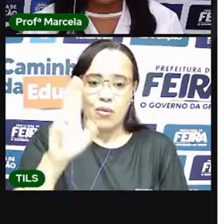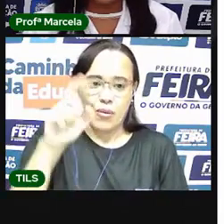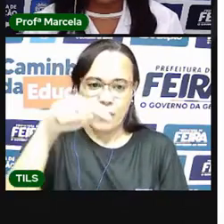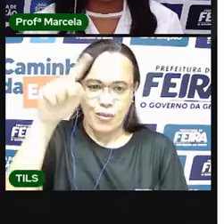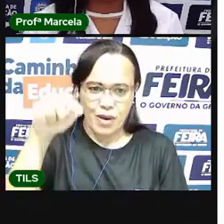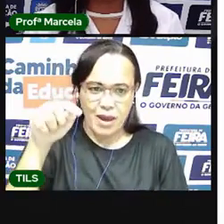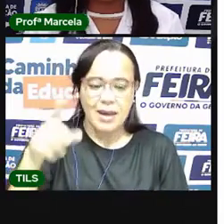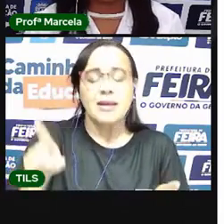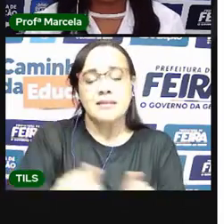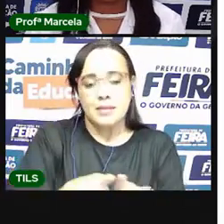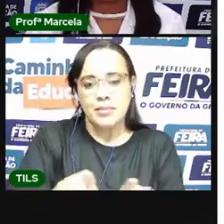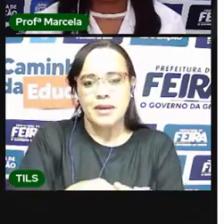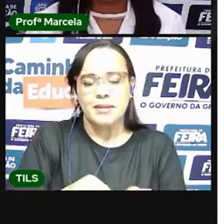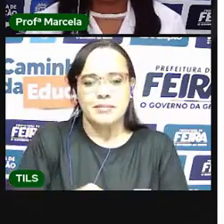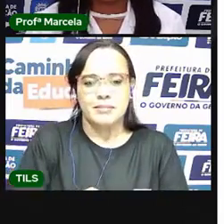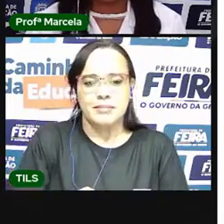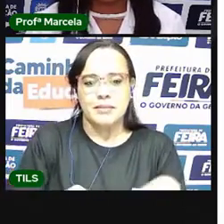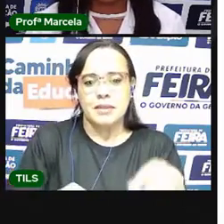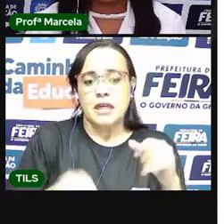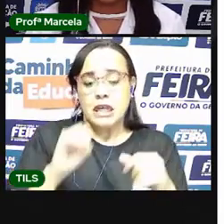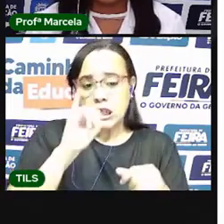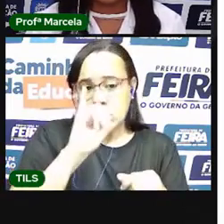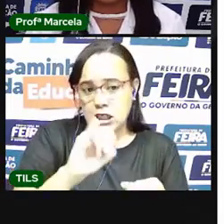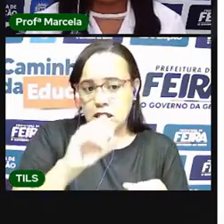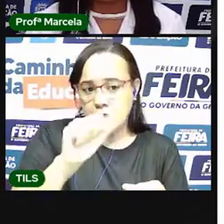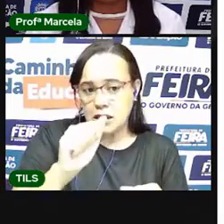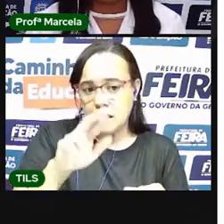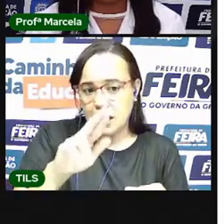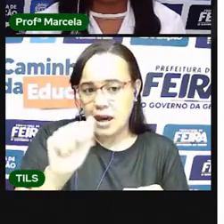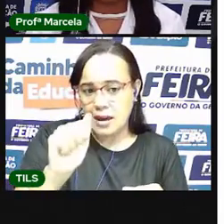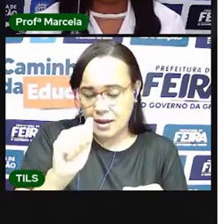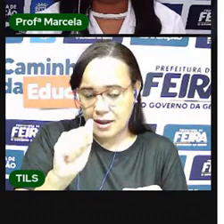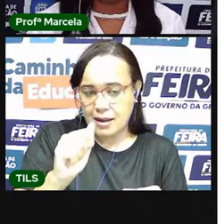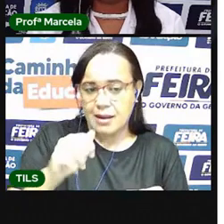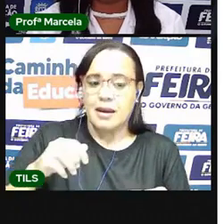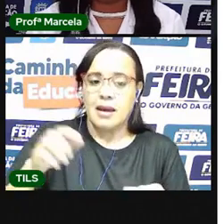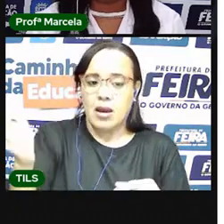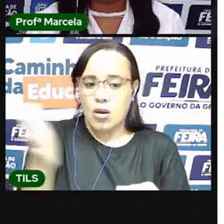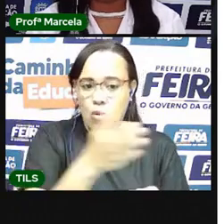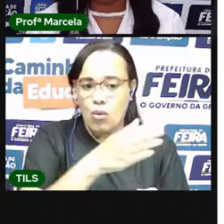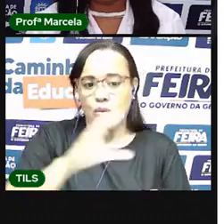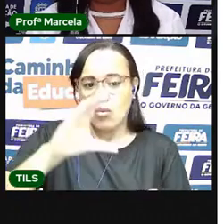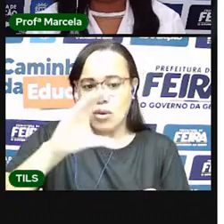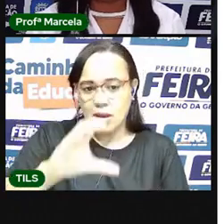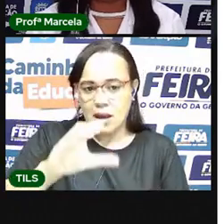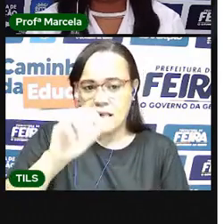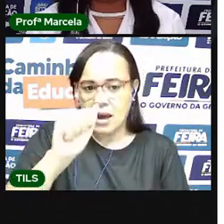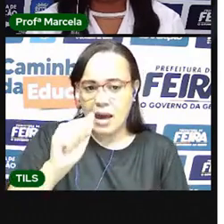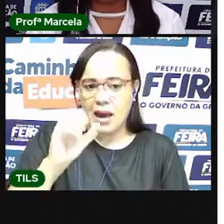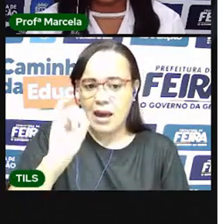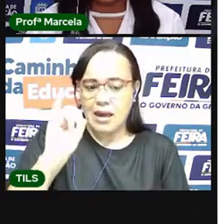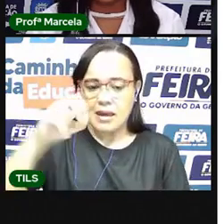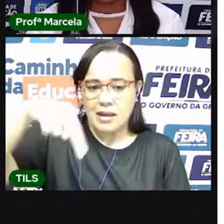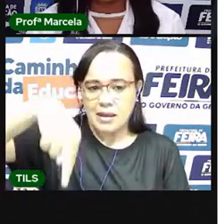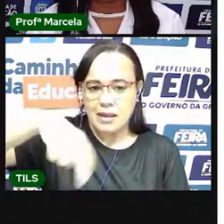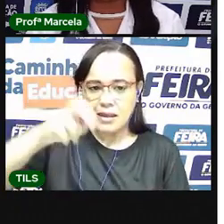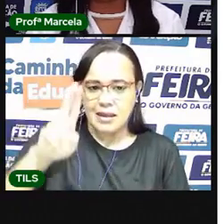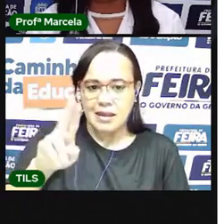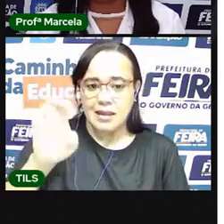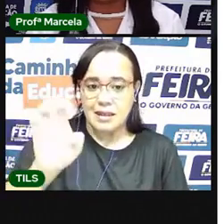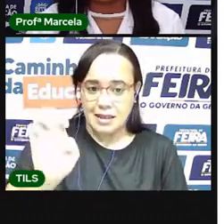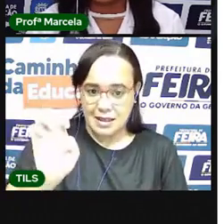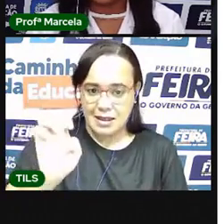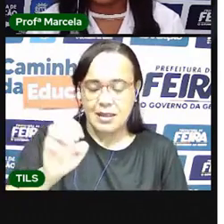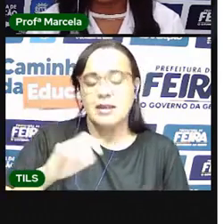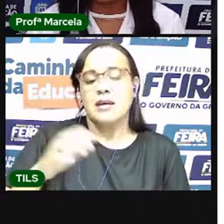Iara. Ó. Ka-I-qui. Já-ci-ara.